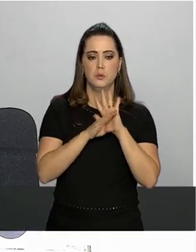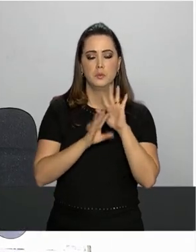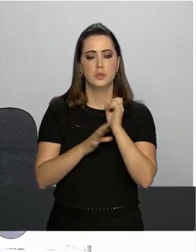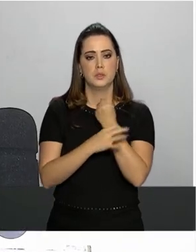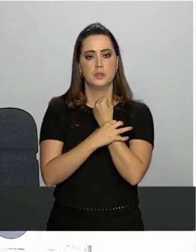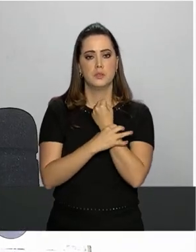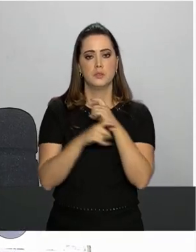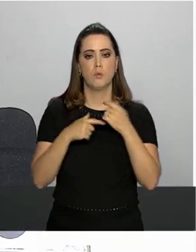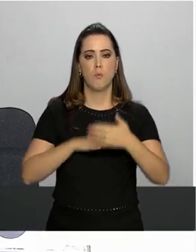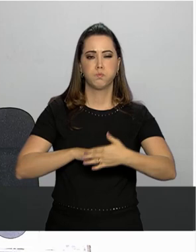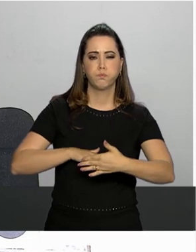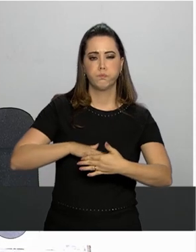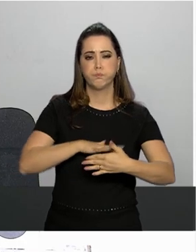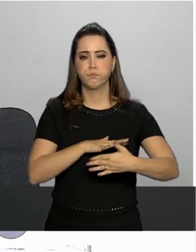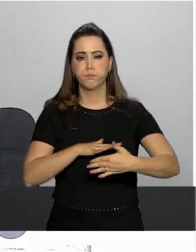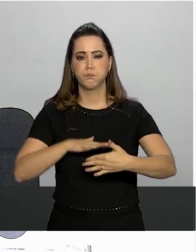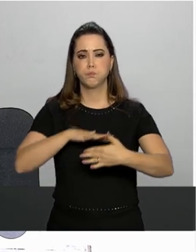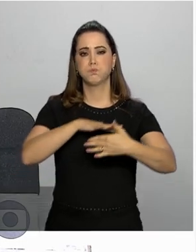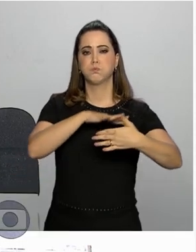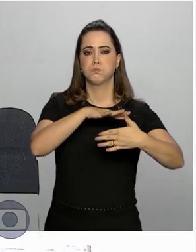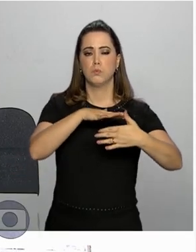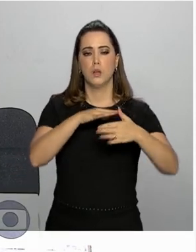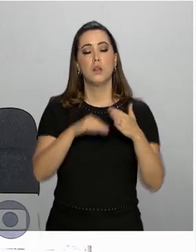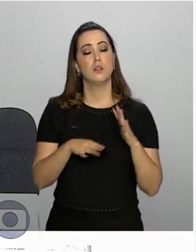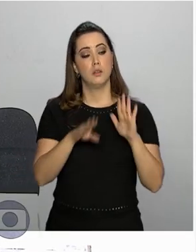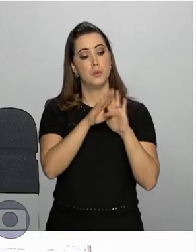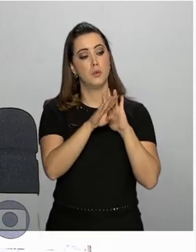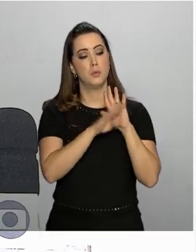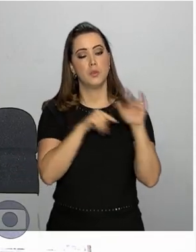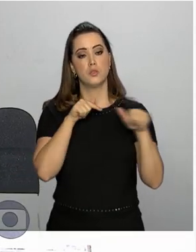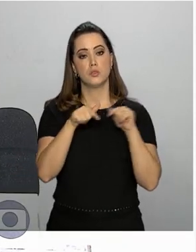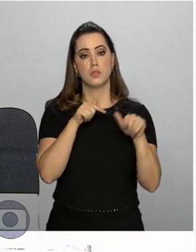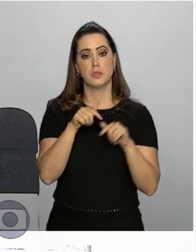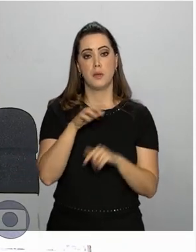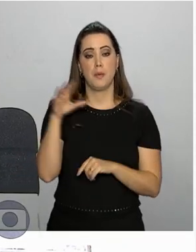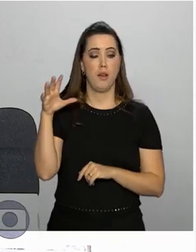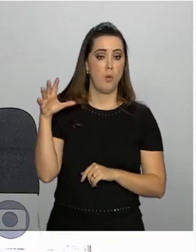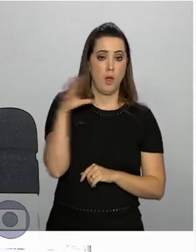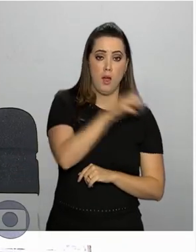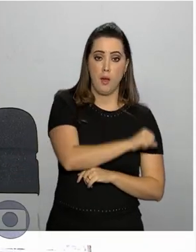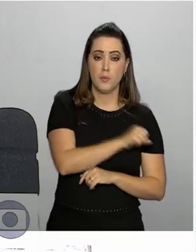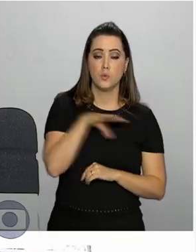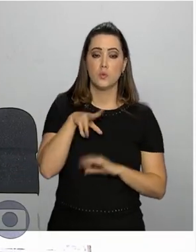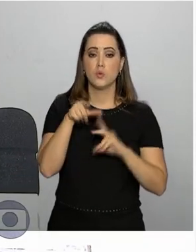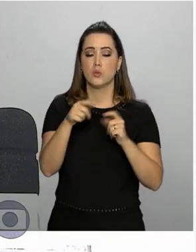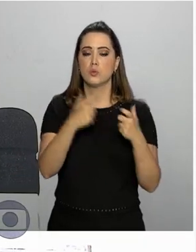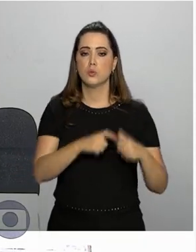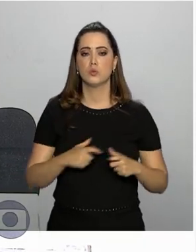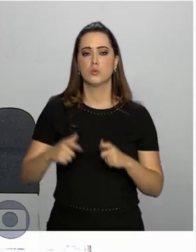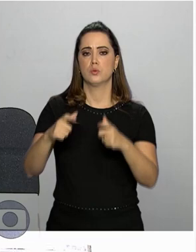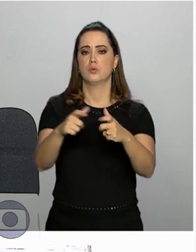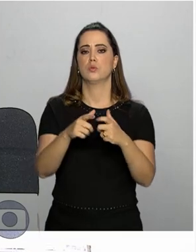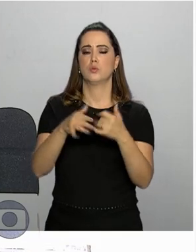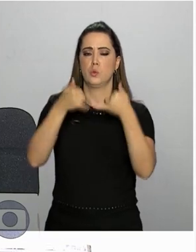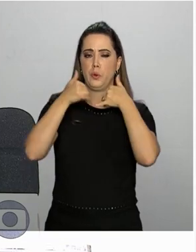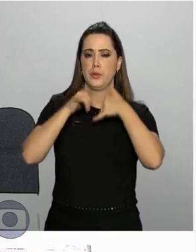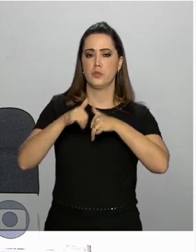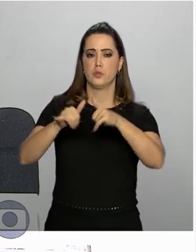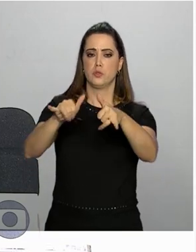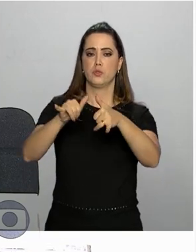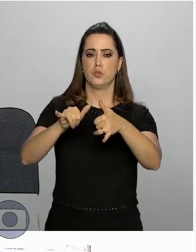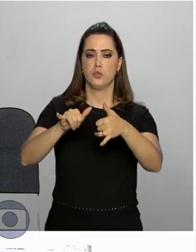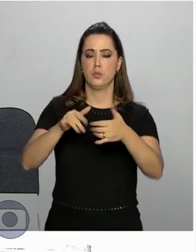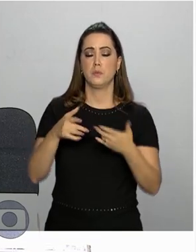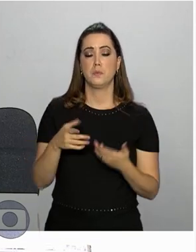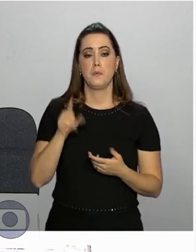segurança de barragens e do plano de ação emergencial de todos os empreendimentos hidrelétricos,